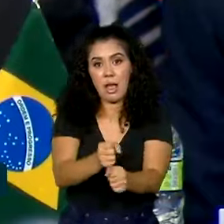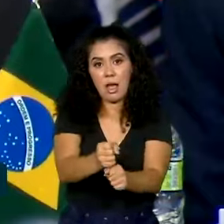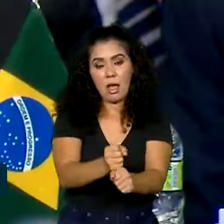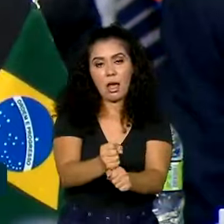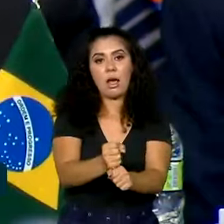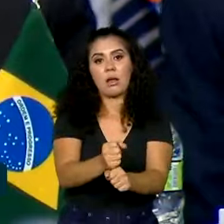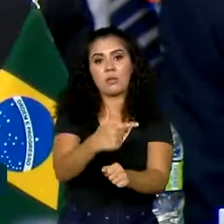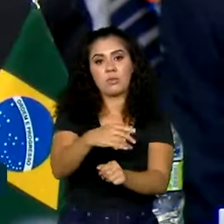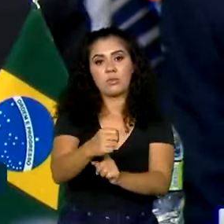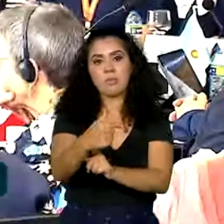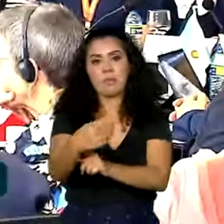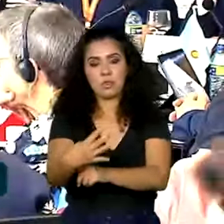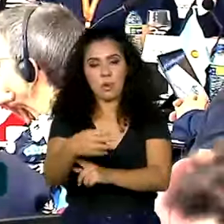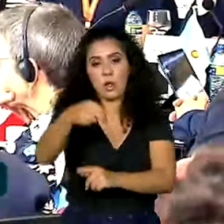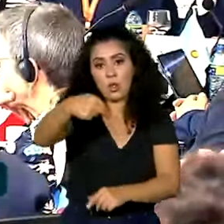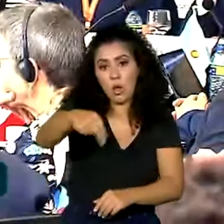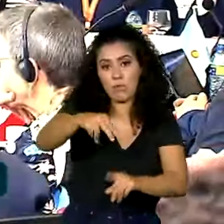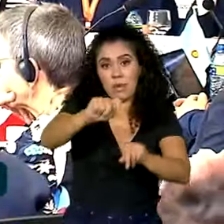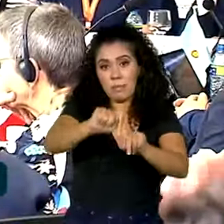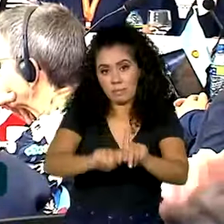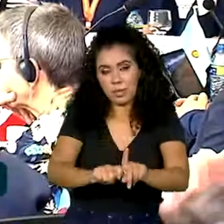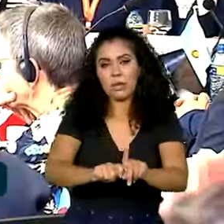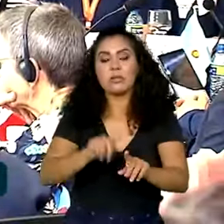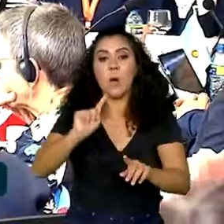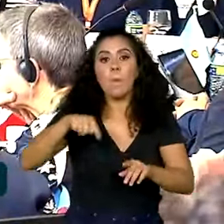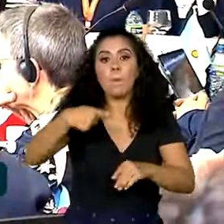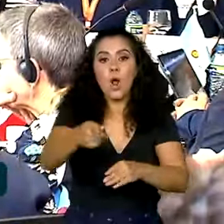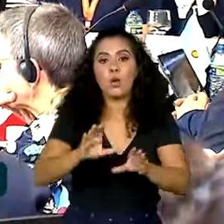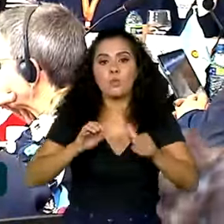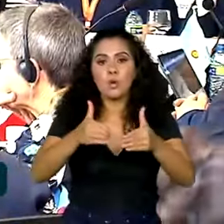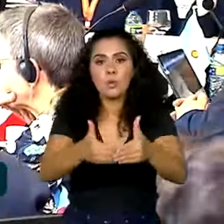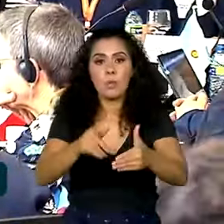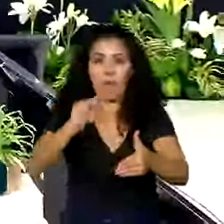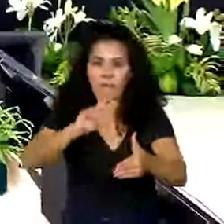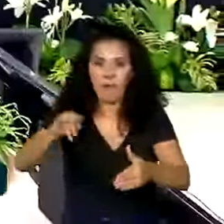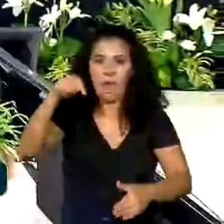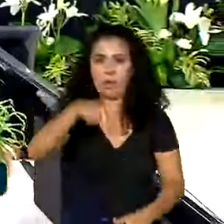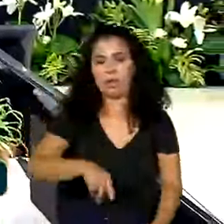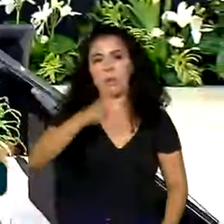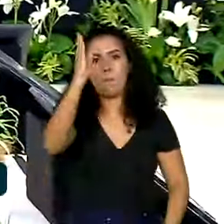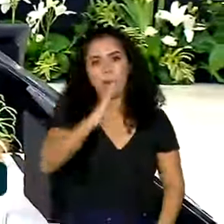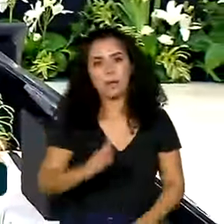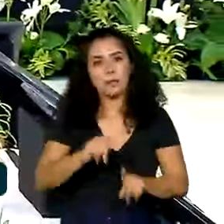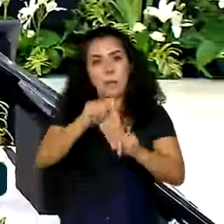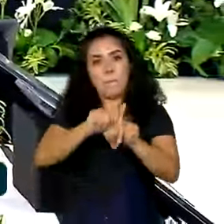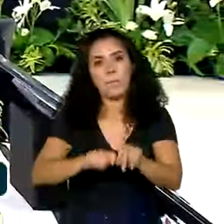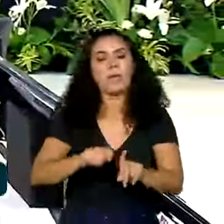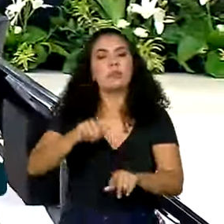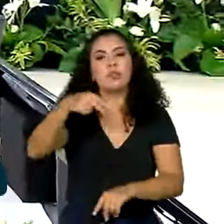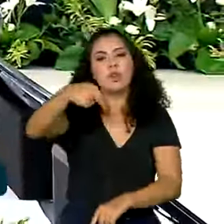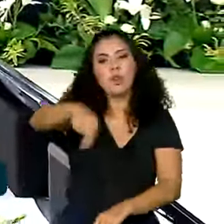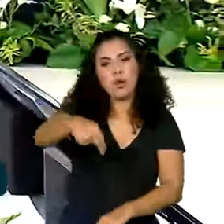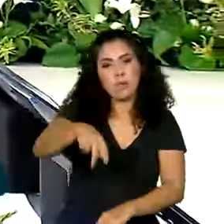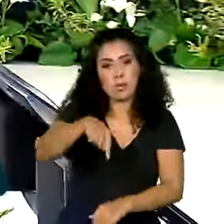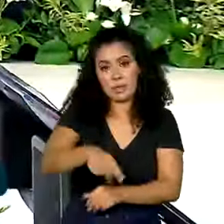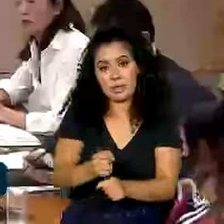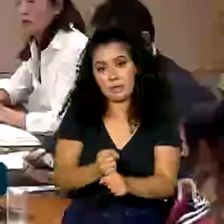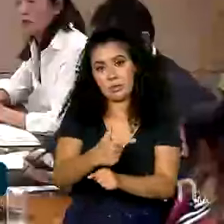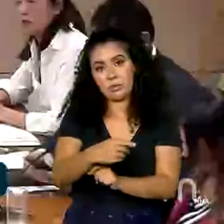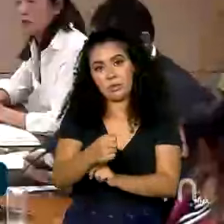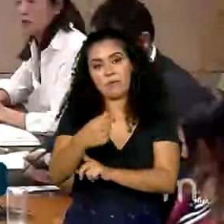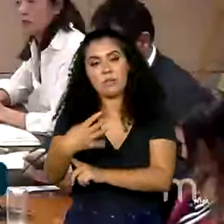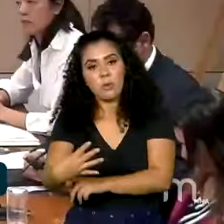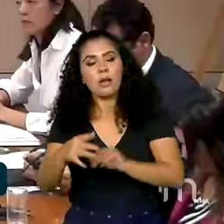de 2024. A próxima cúpula será aqui no Brasil, em novembro deste ano. Até lá,